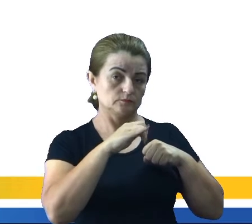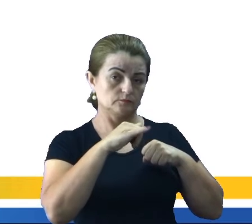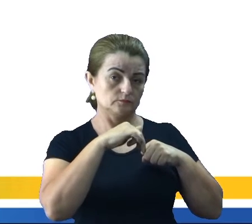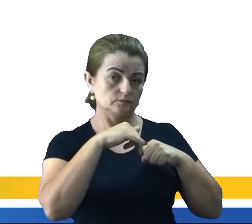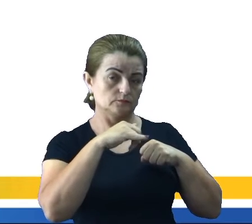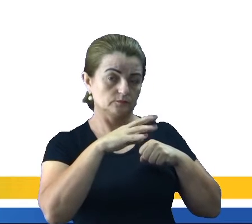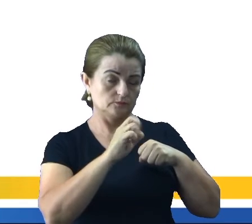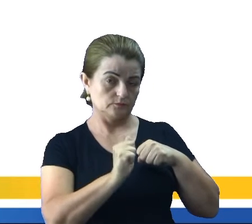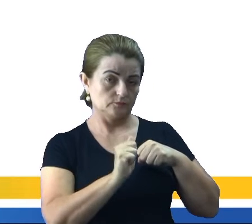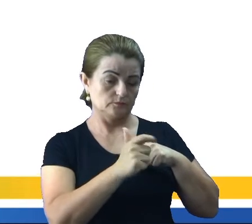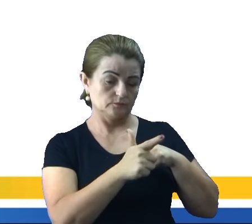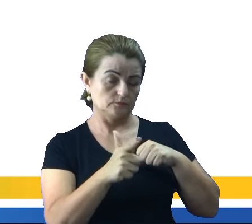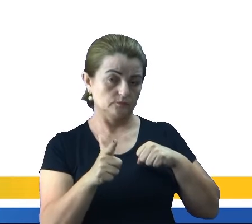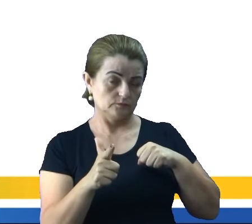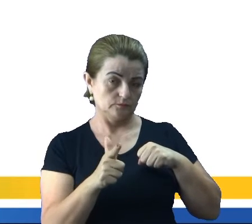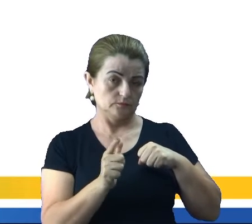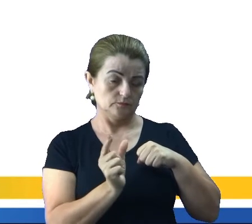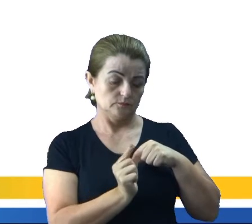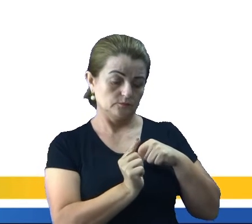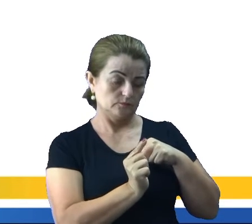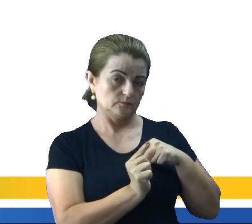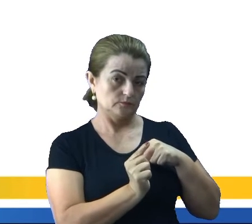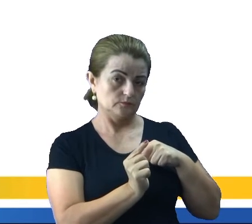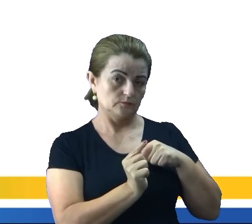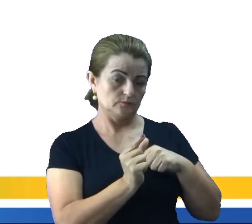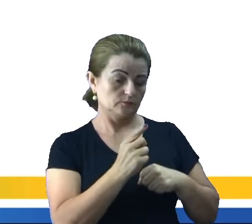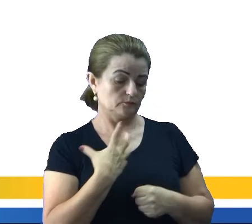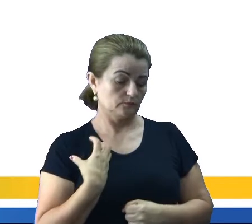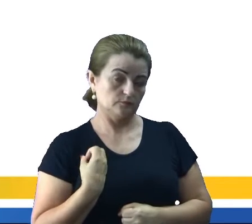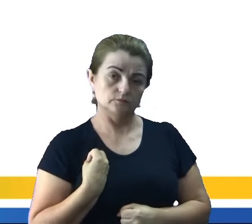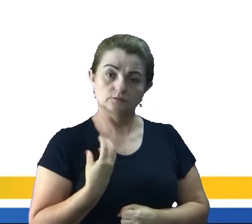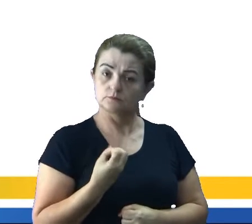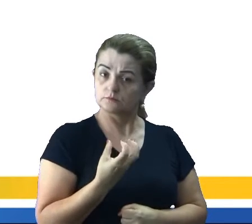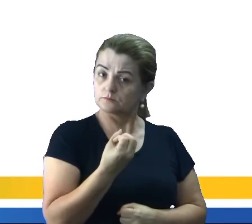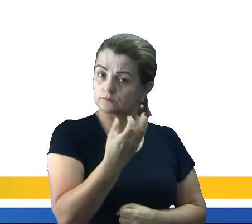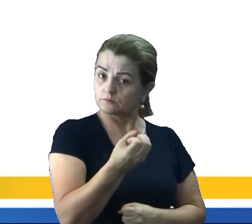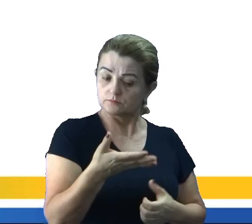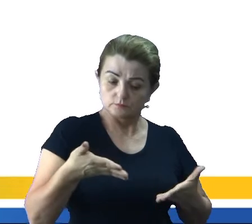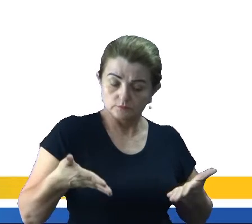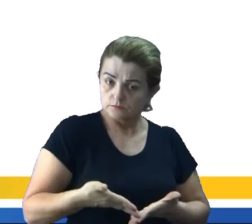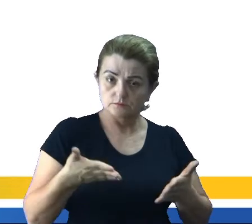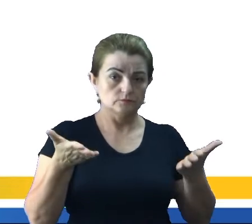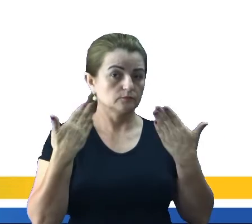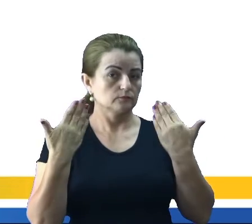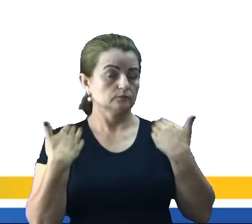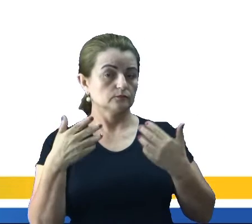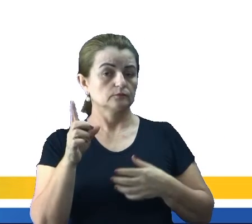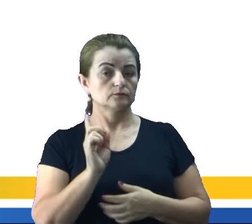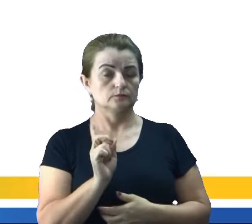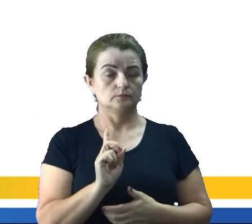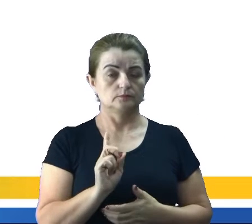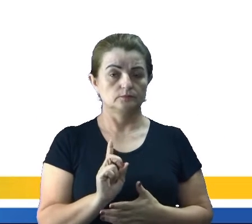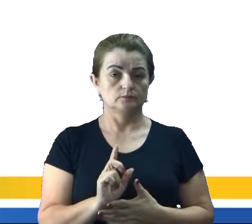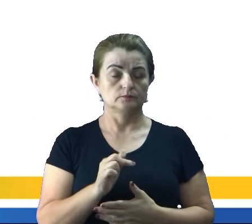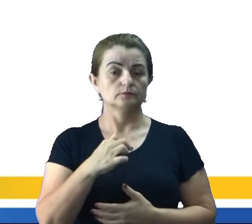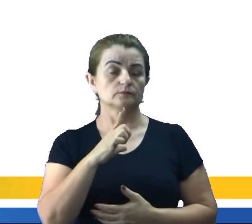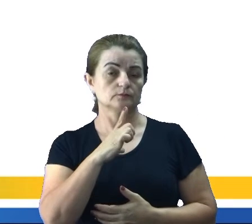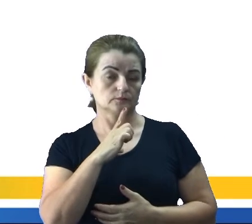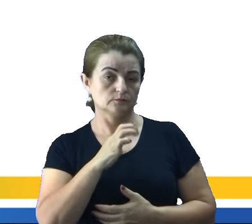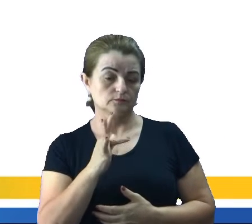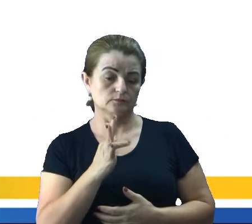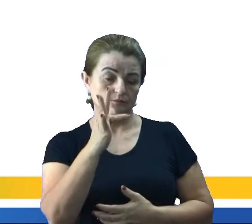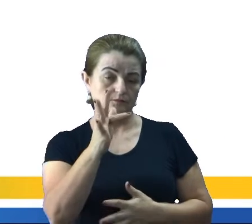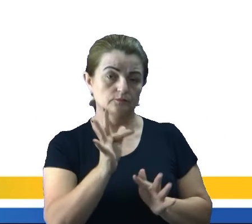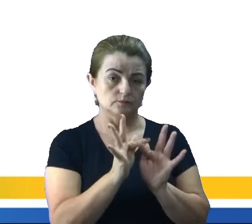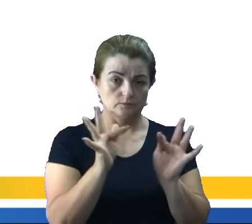A partícula To, né Eu não irei Viajar Esse verão Então Nós temos ali O futuro simples